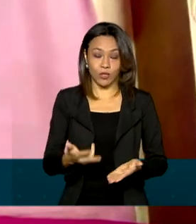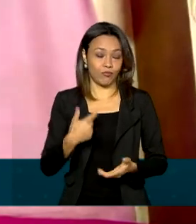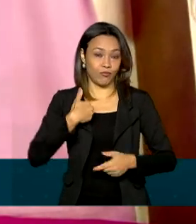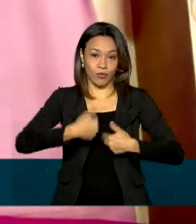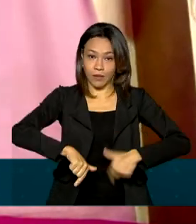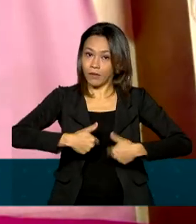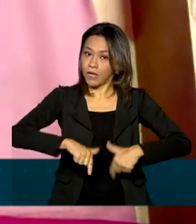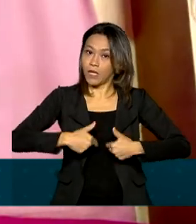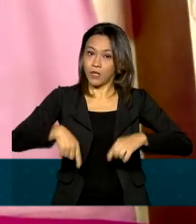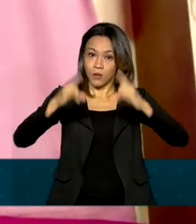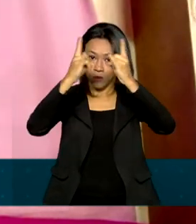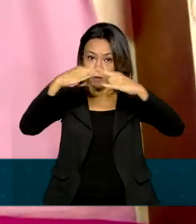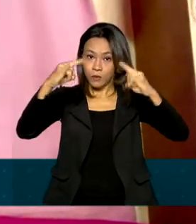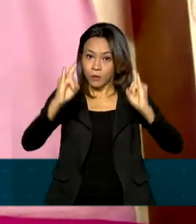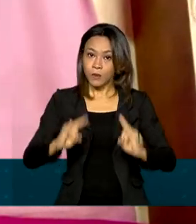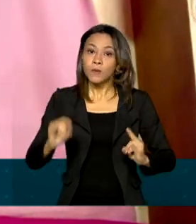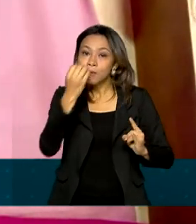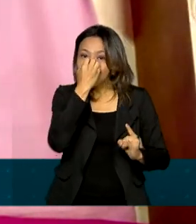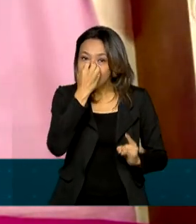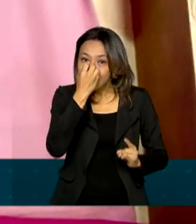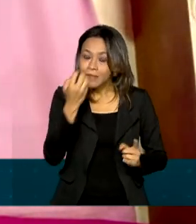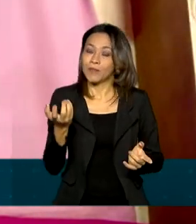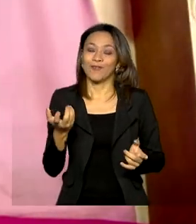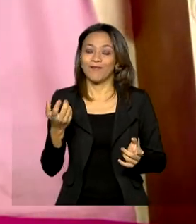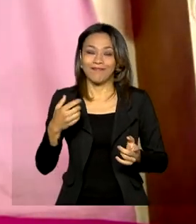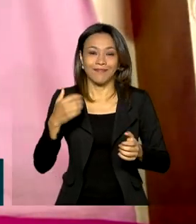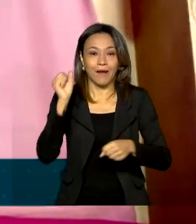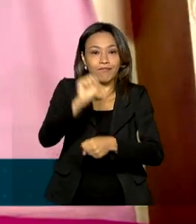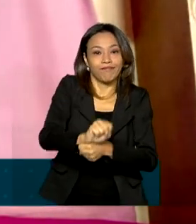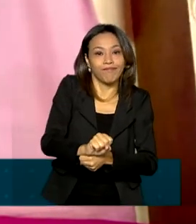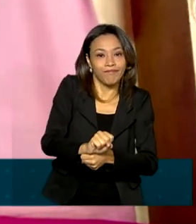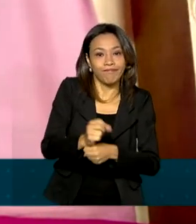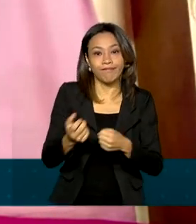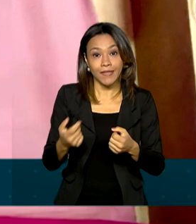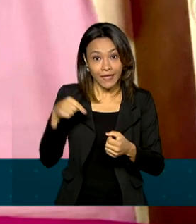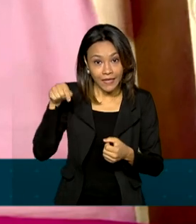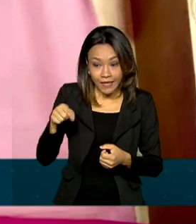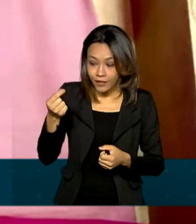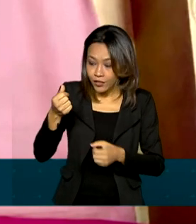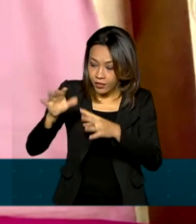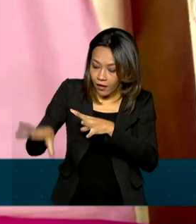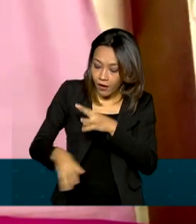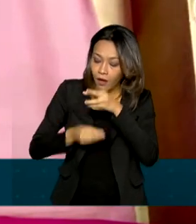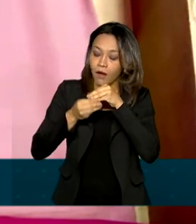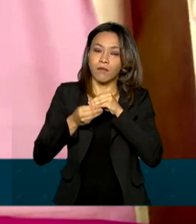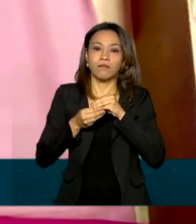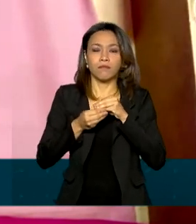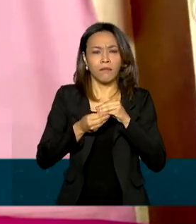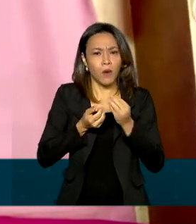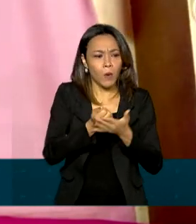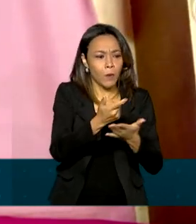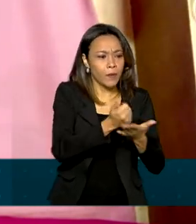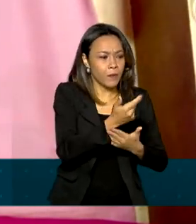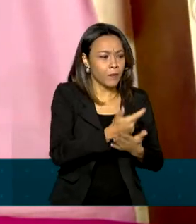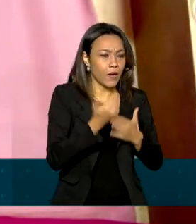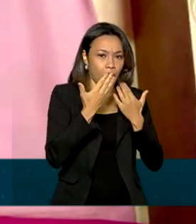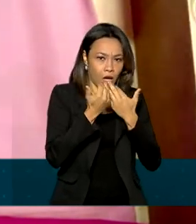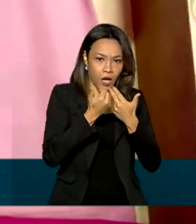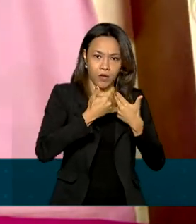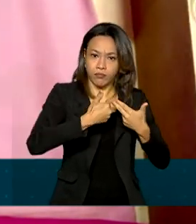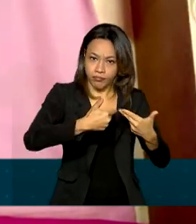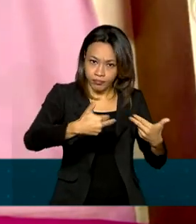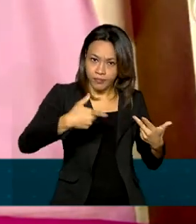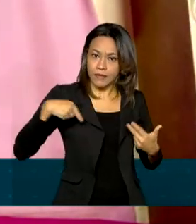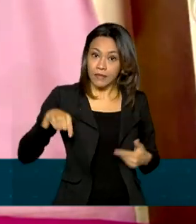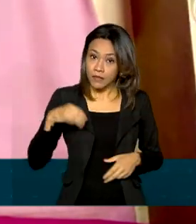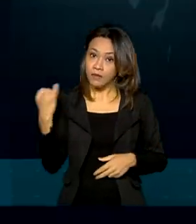não está funcionando e isso vai complementar muito para comprar alimentos mesmo, para alimentação vai